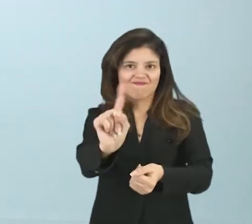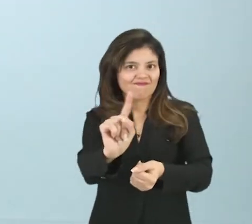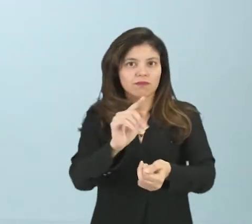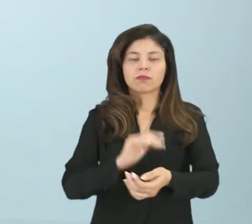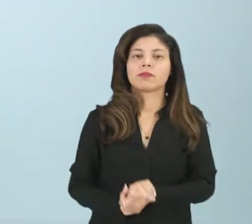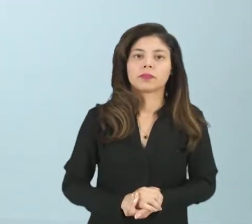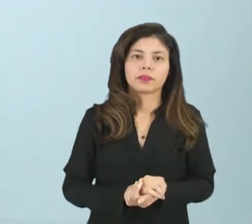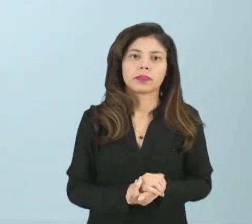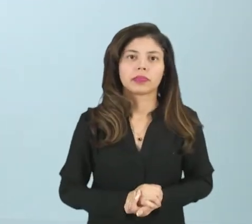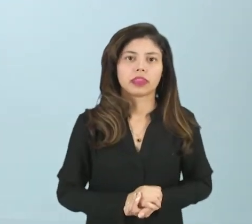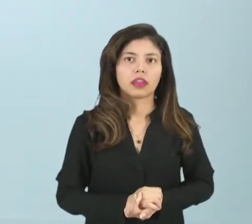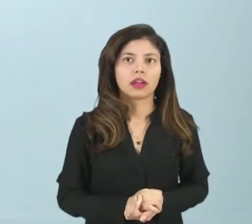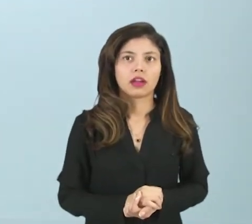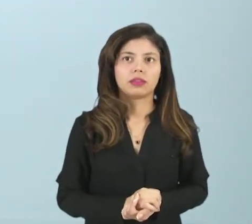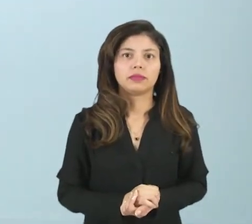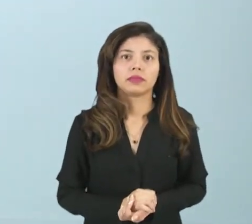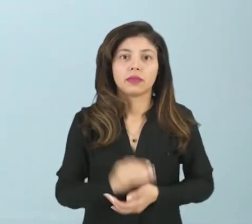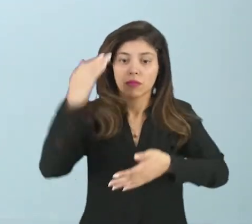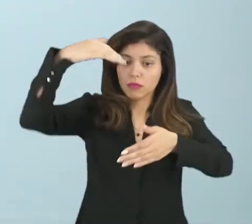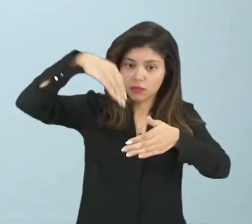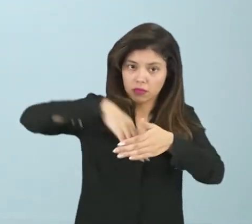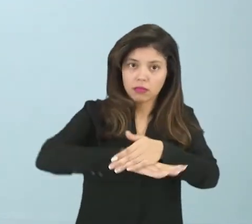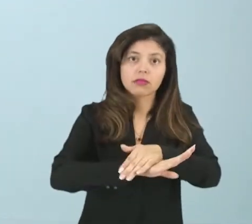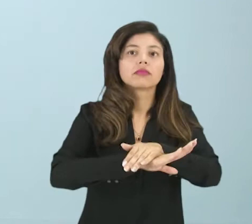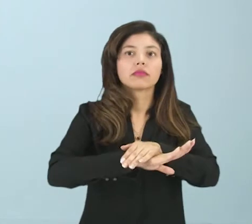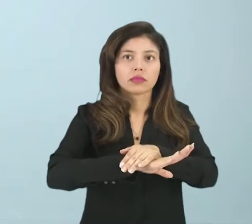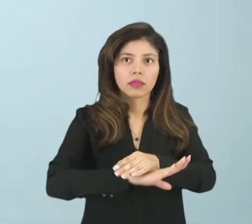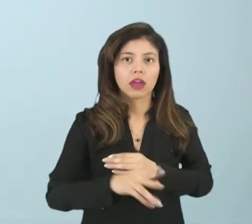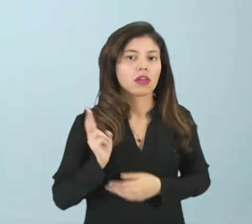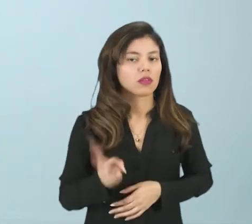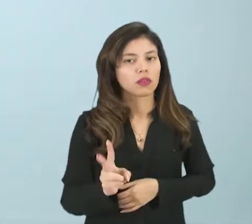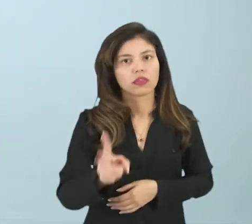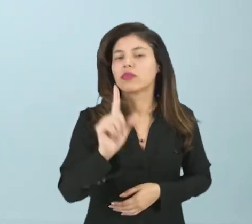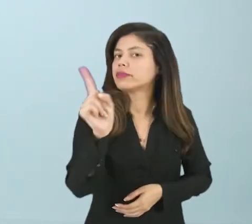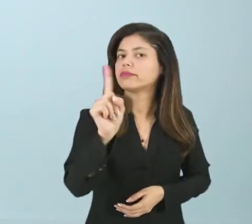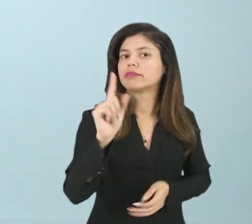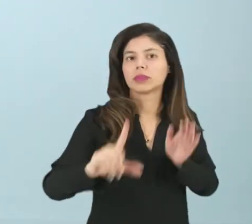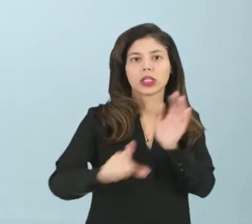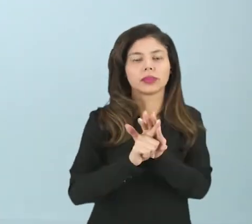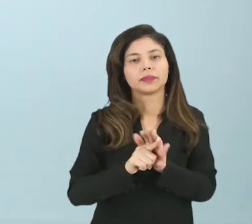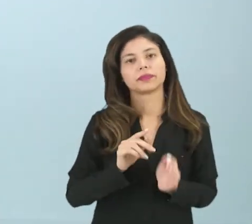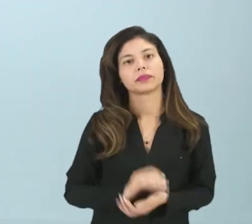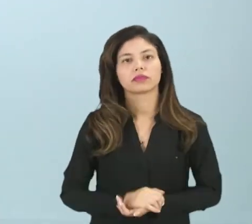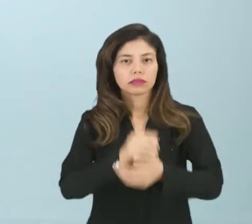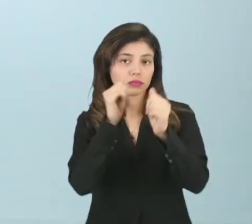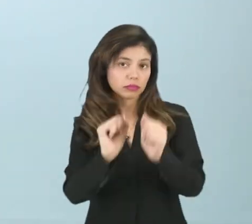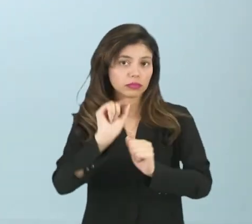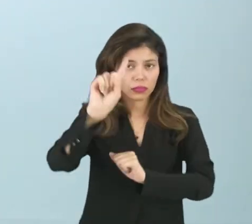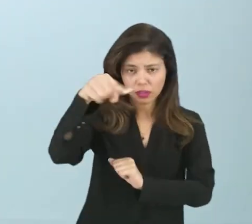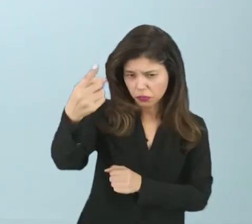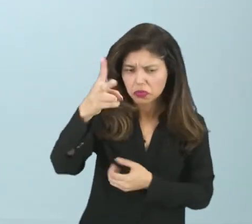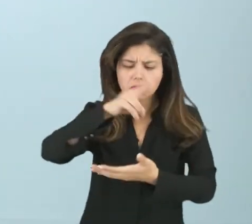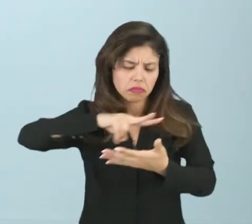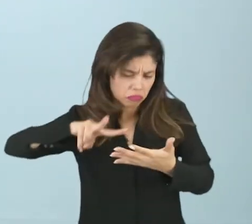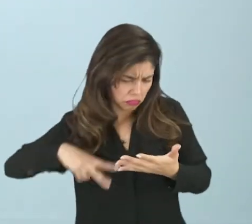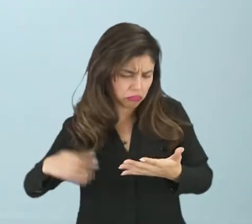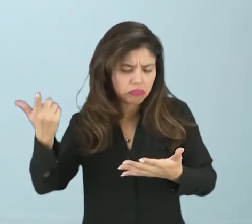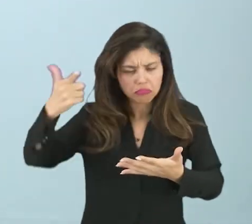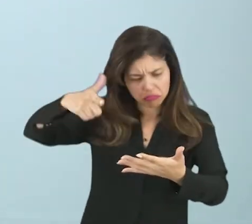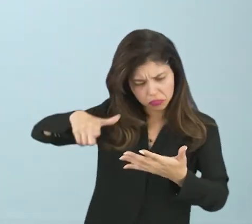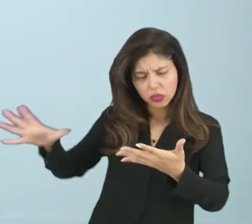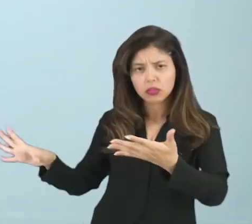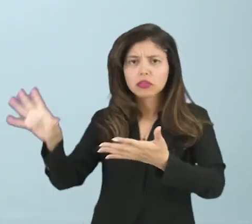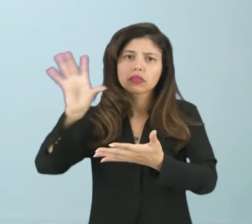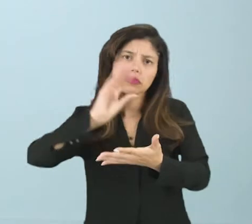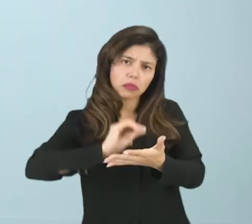é arquivada. Então, não há continuidade daquela lei. Ela pode depois ser revista, ser